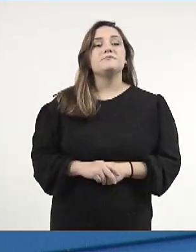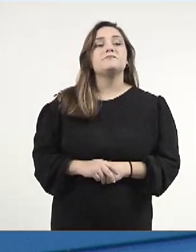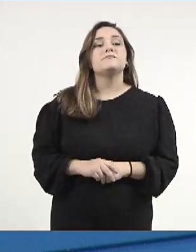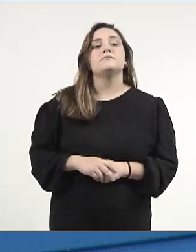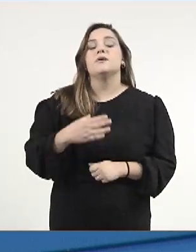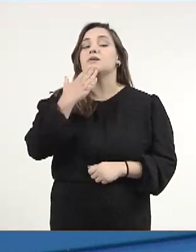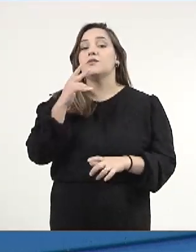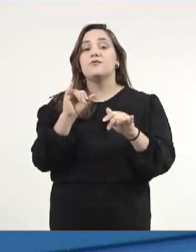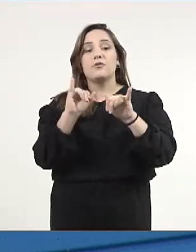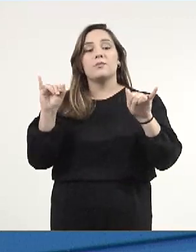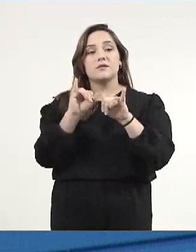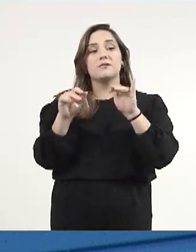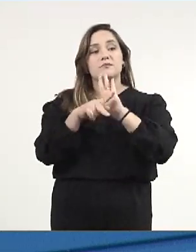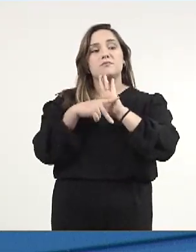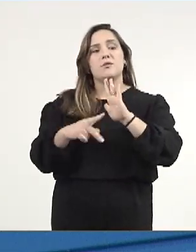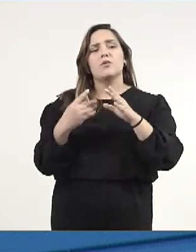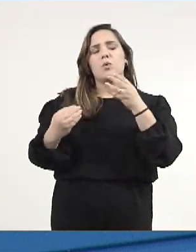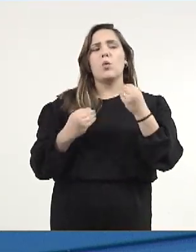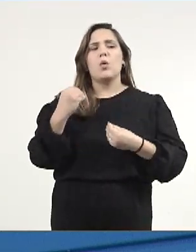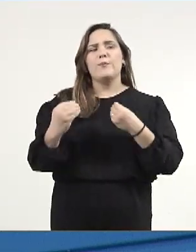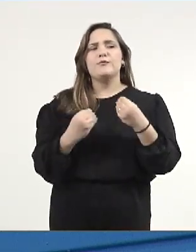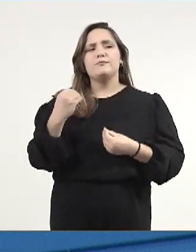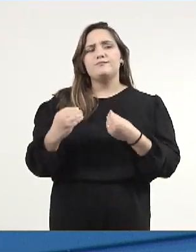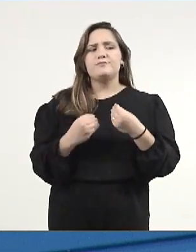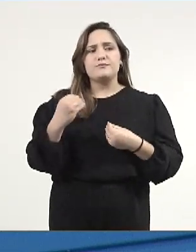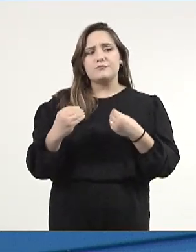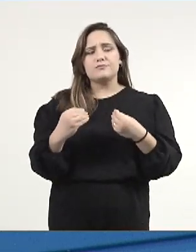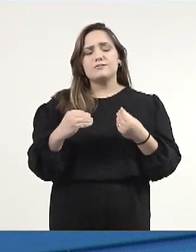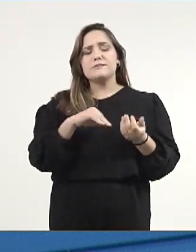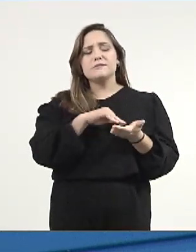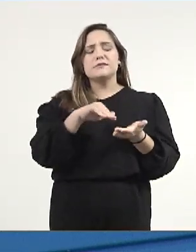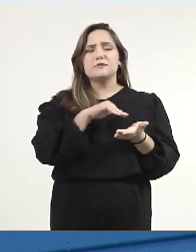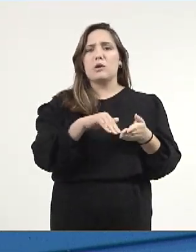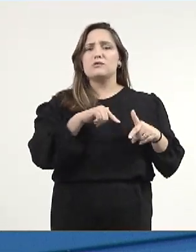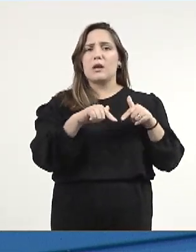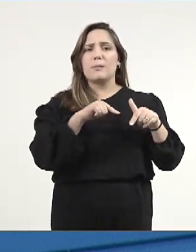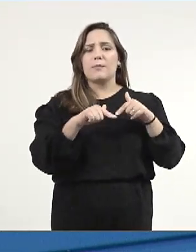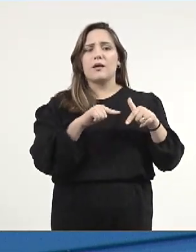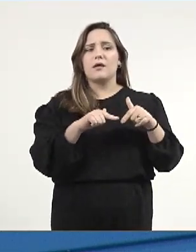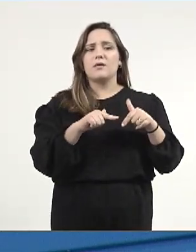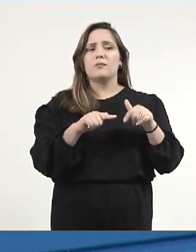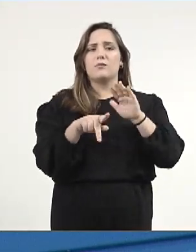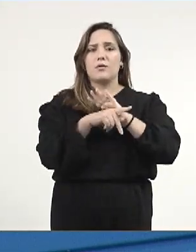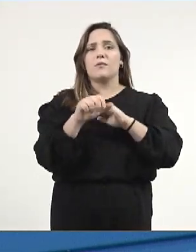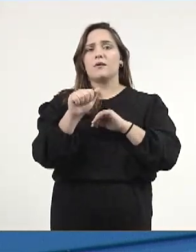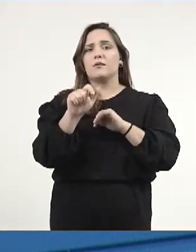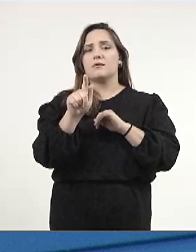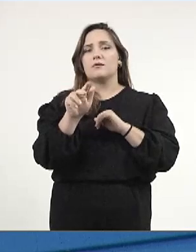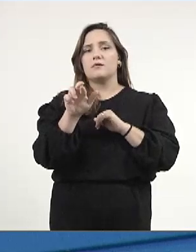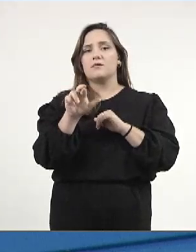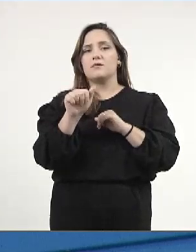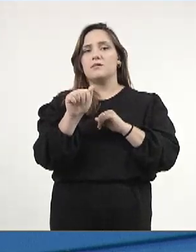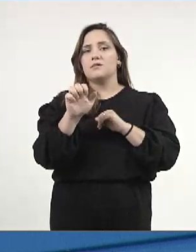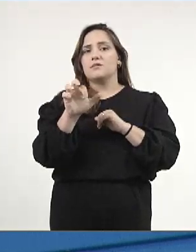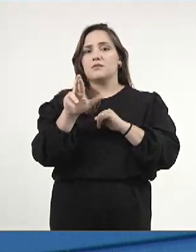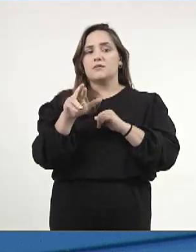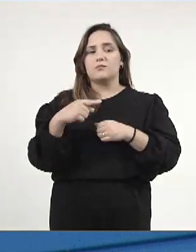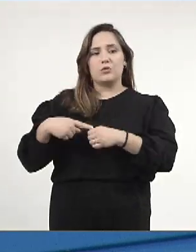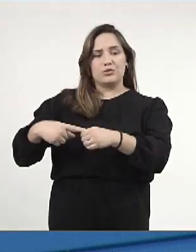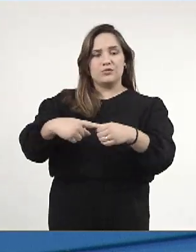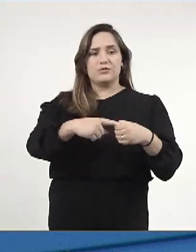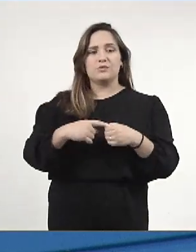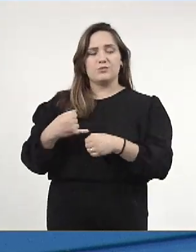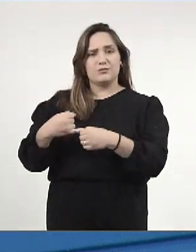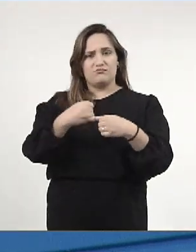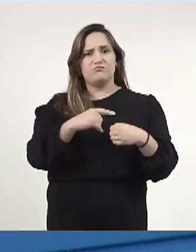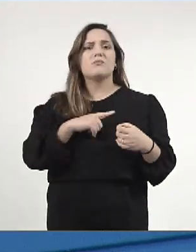estado das instalações dos escritórios regionais da Agraer nos municípios do interior,